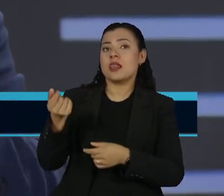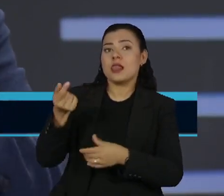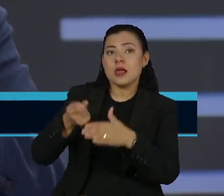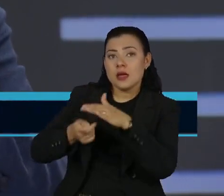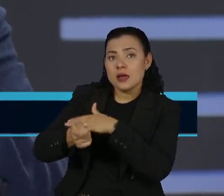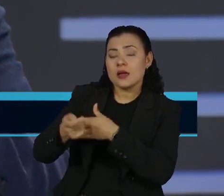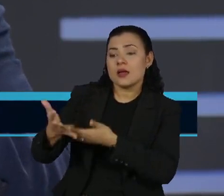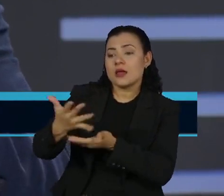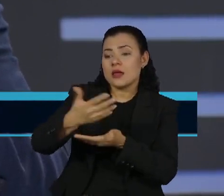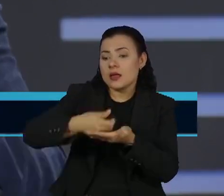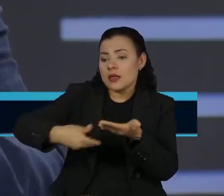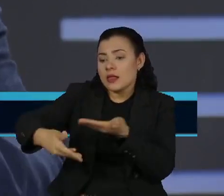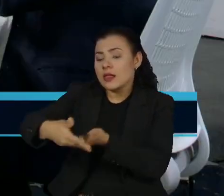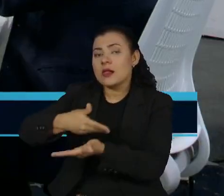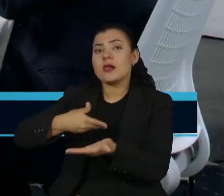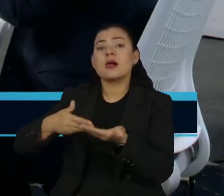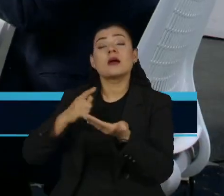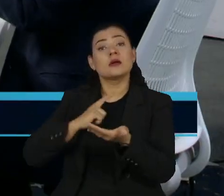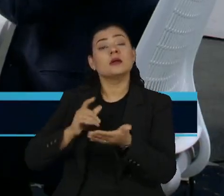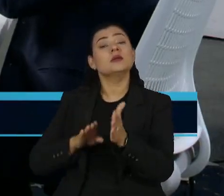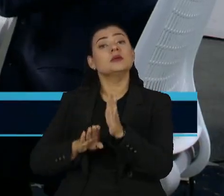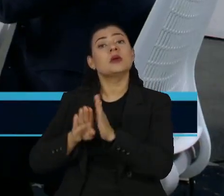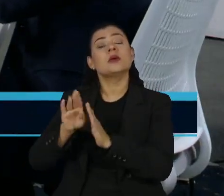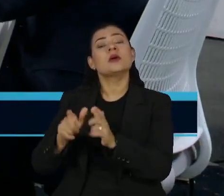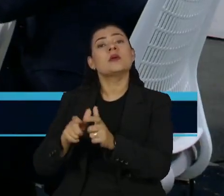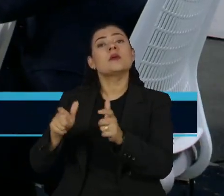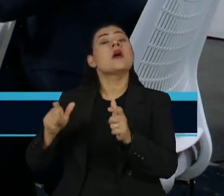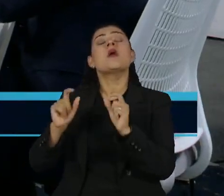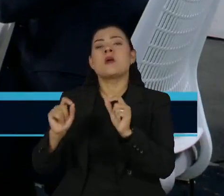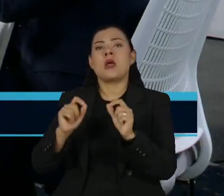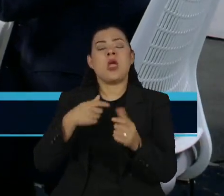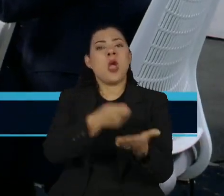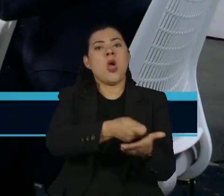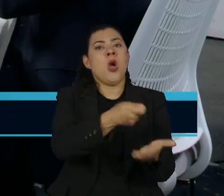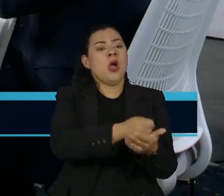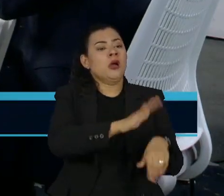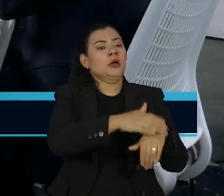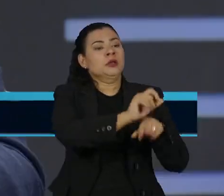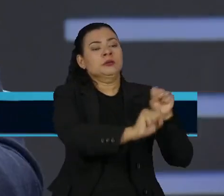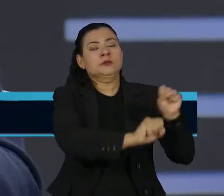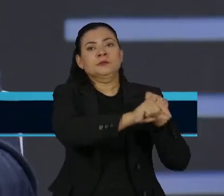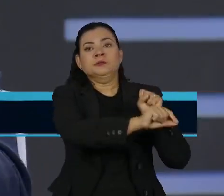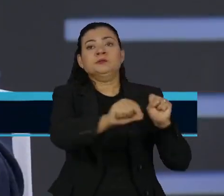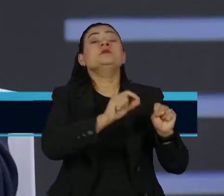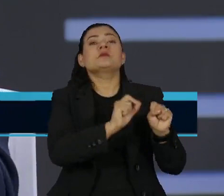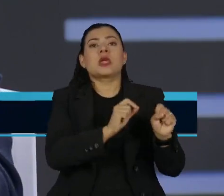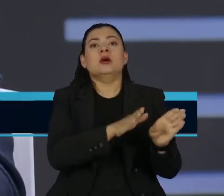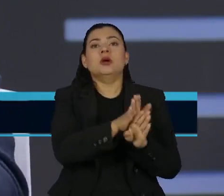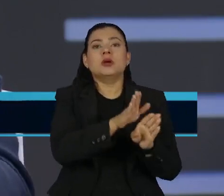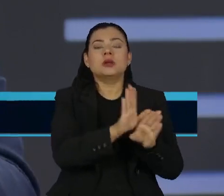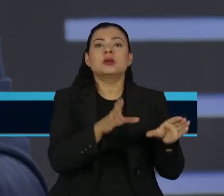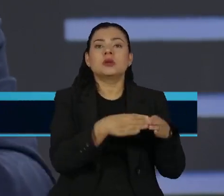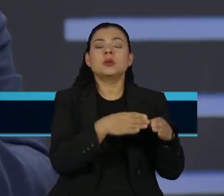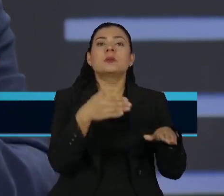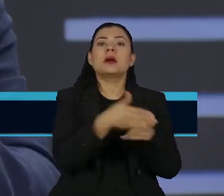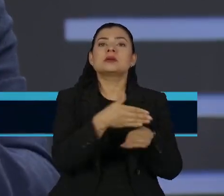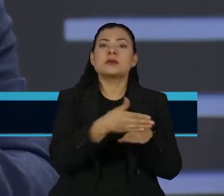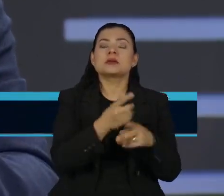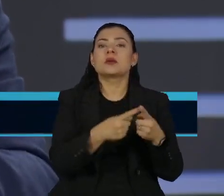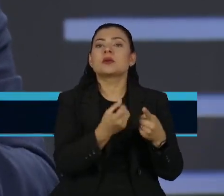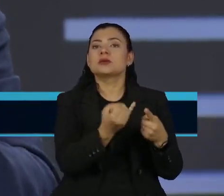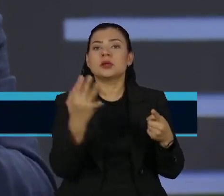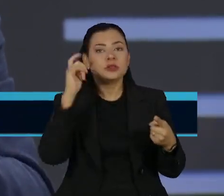há uma regulação crescente obrigando as empresas a ter conselhos de administração com participação